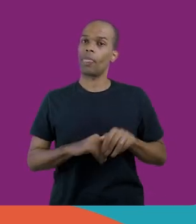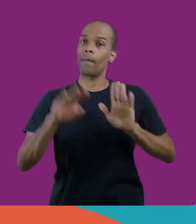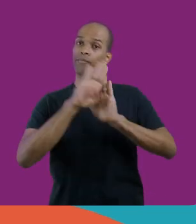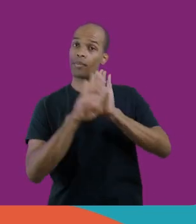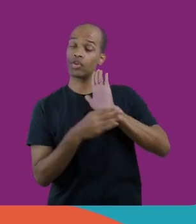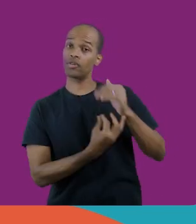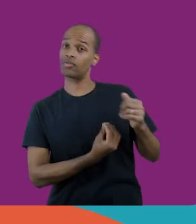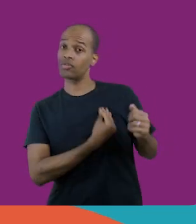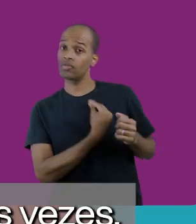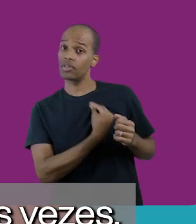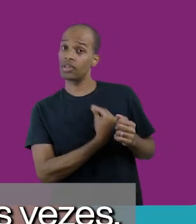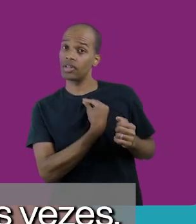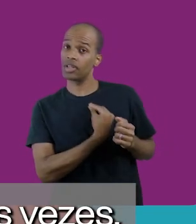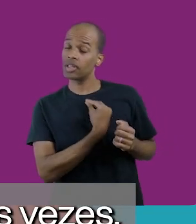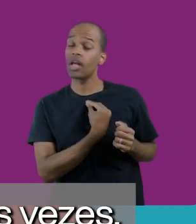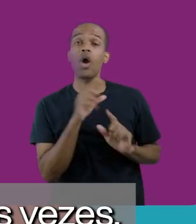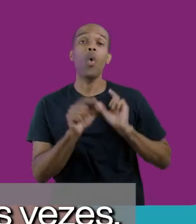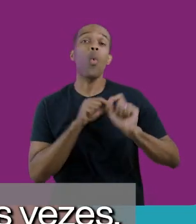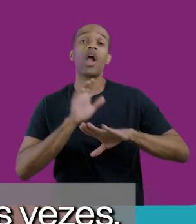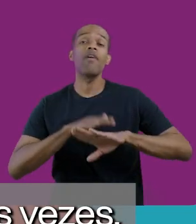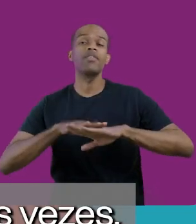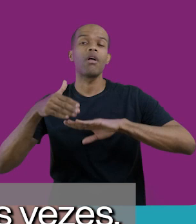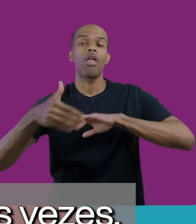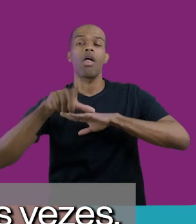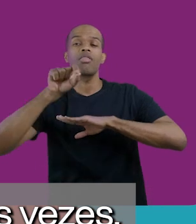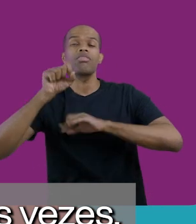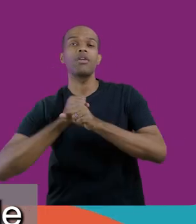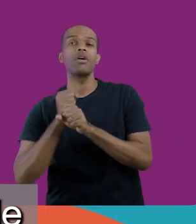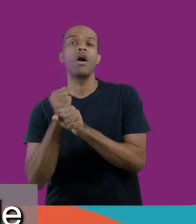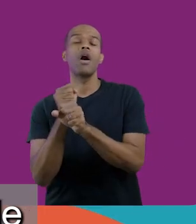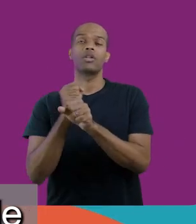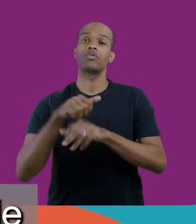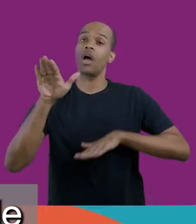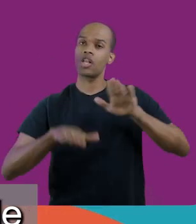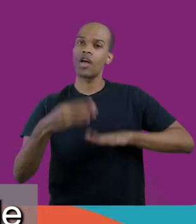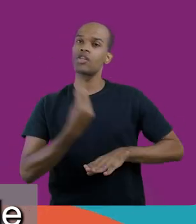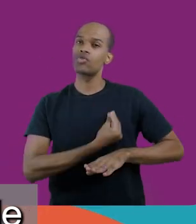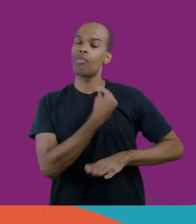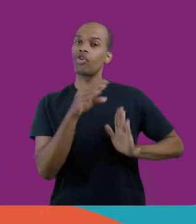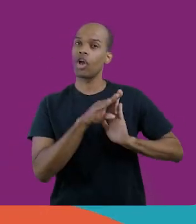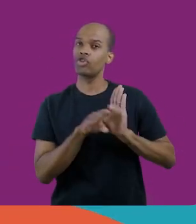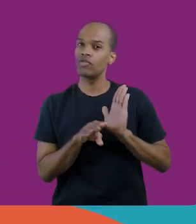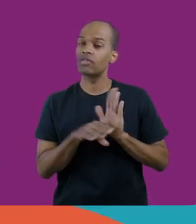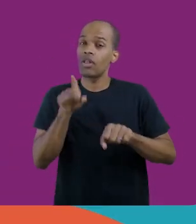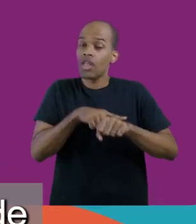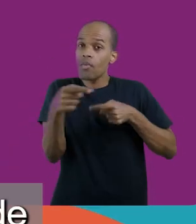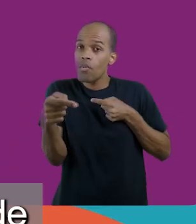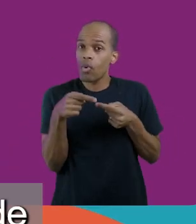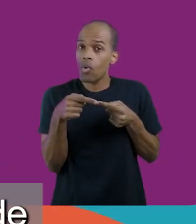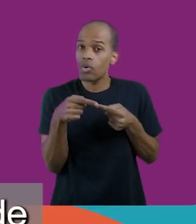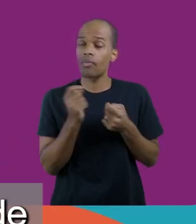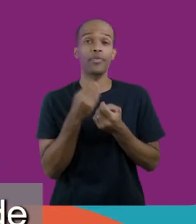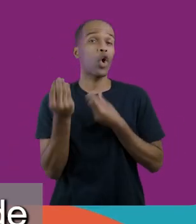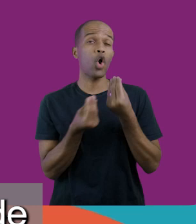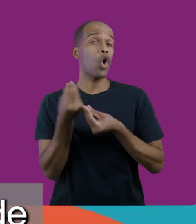No projeto de vida, dizer o que ele vai fazer daqui a 10 anos, às vezes, o projeto de vida tem que ser um pouco de mais curto prazo,